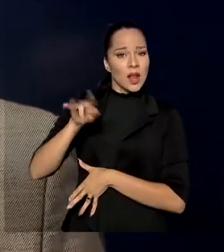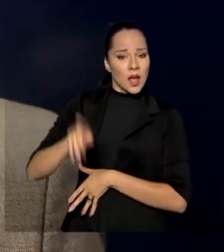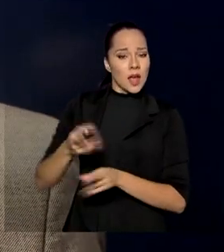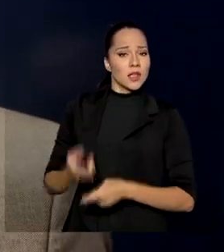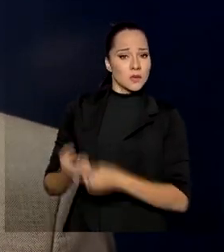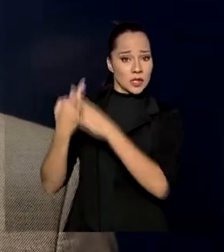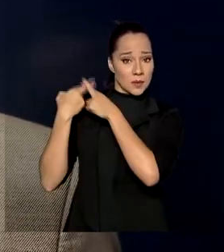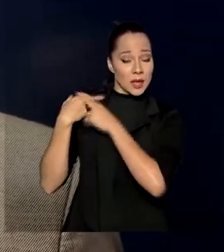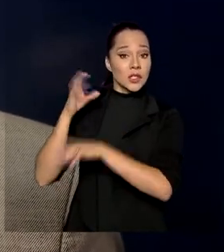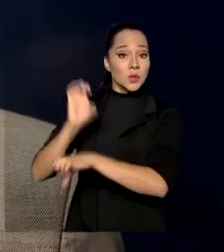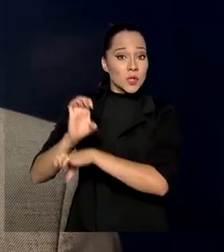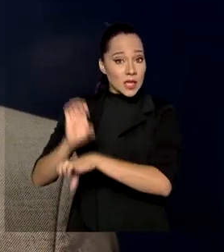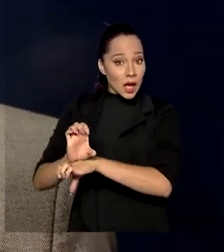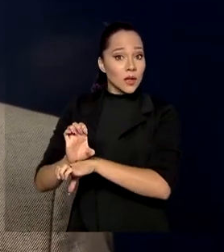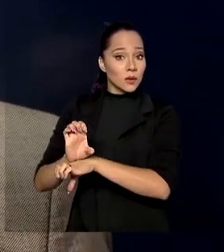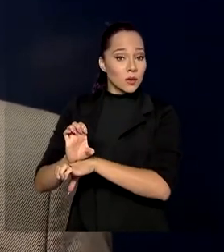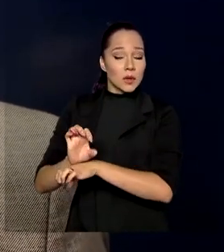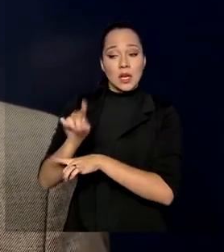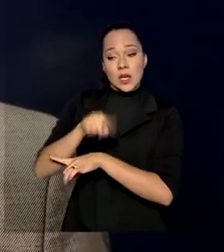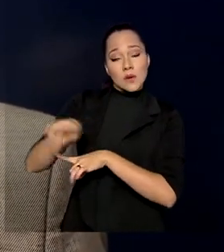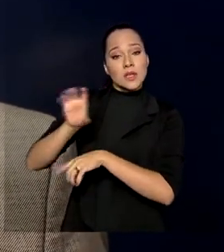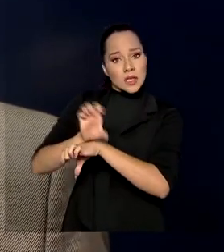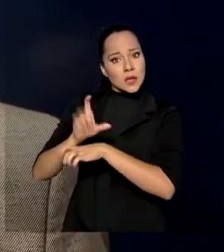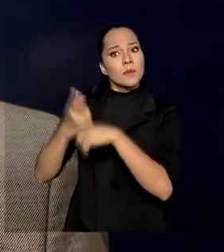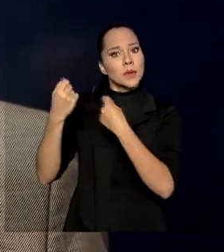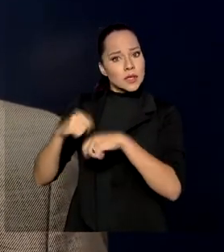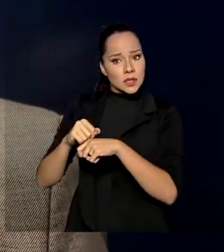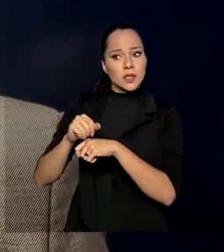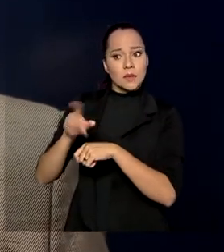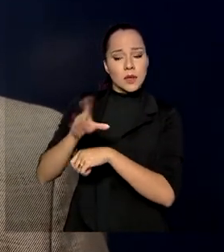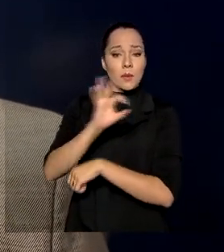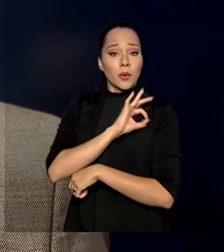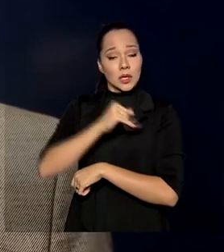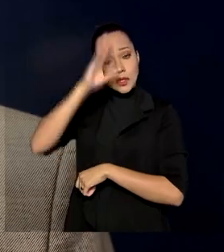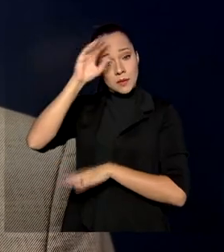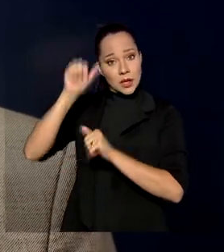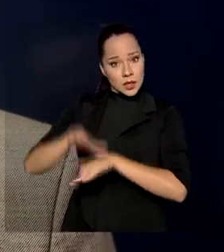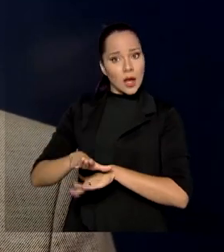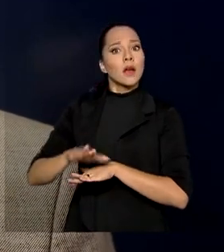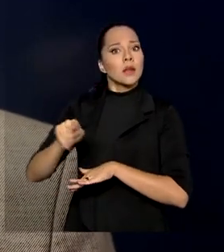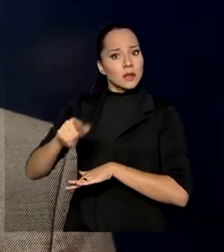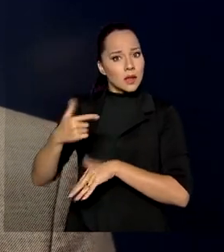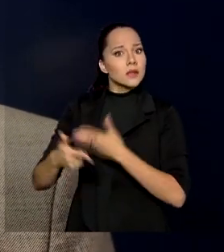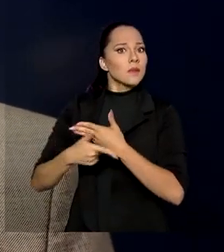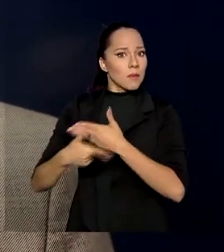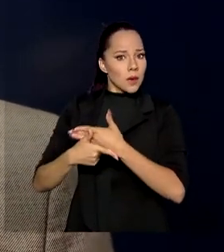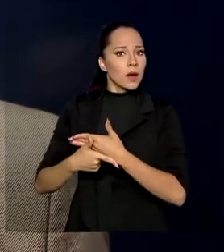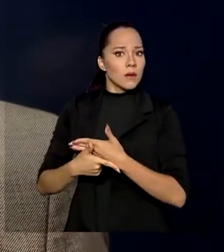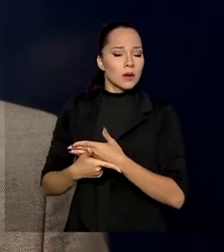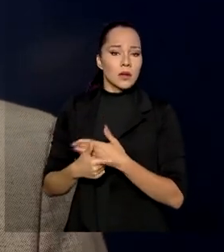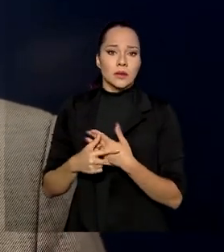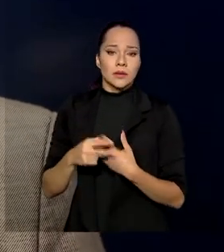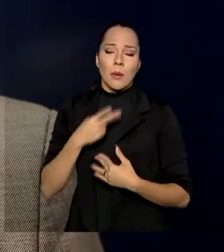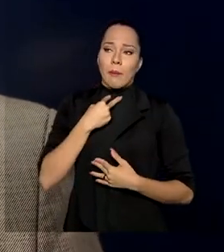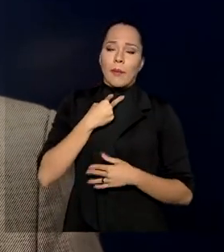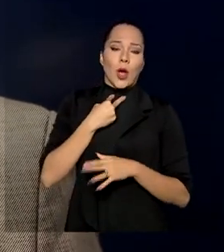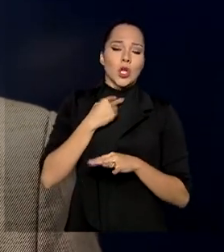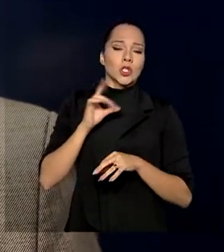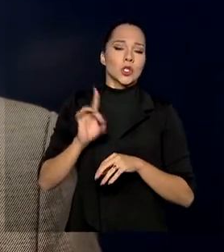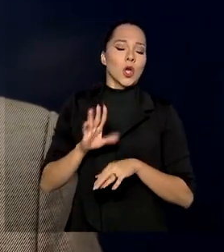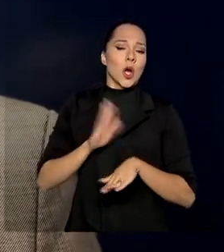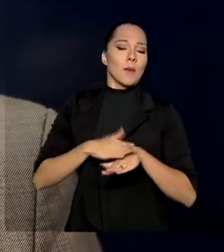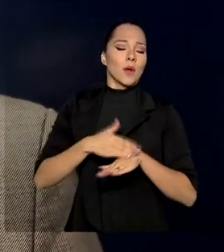responsabilidade dos estados e os estados precisam, através das suas polícias militares, desempenhar essa função. Ela não pode ficar toda com o